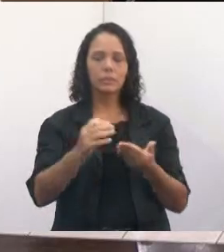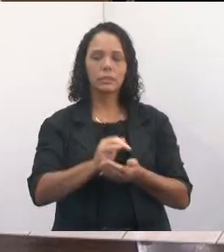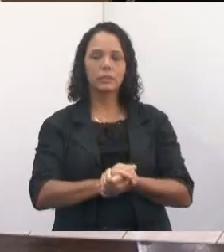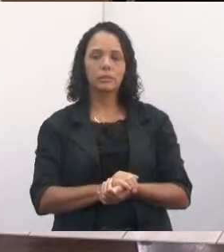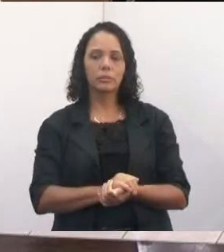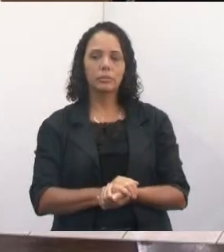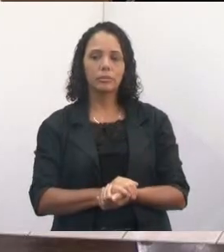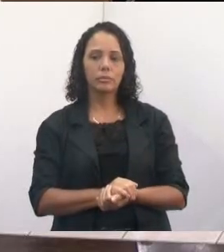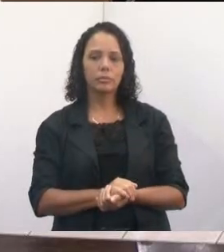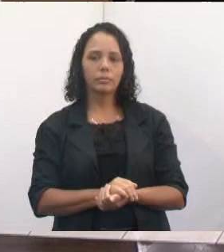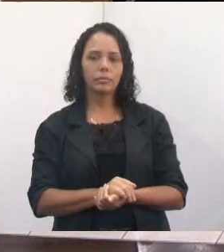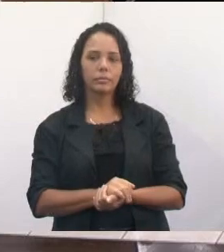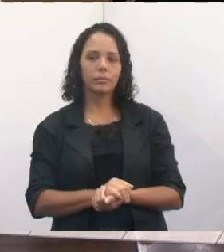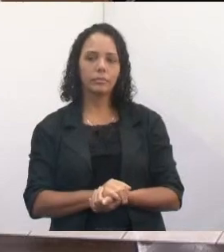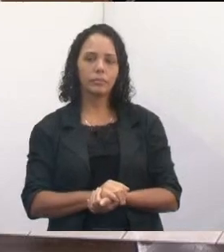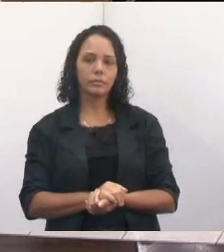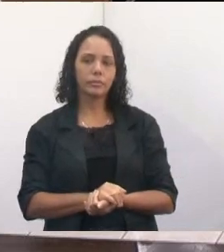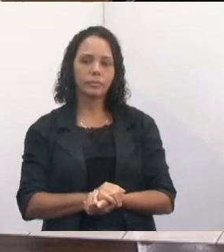Muito obrigado. Obrigado.